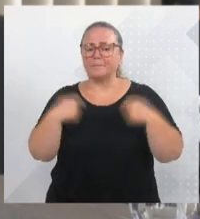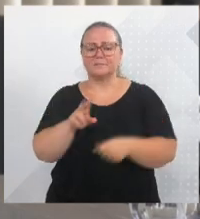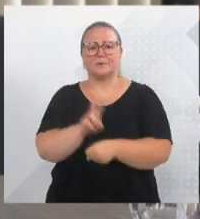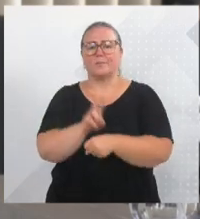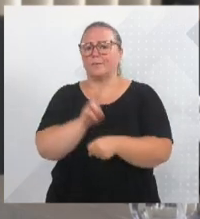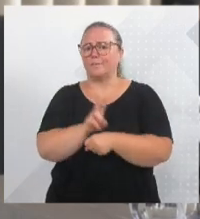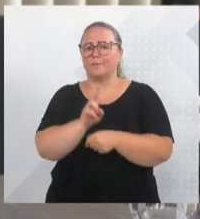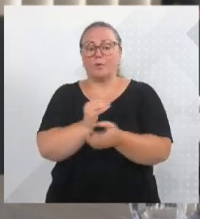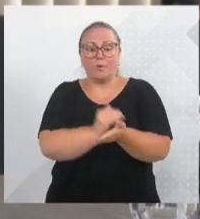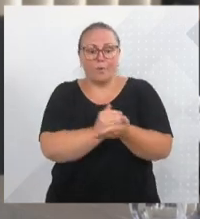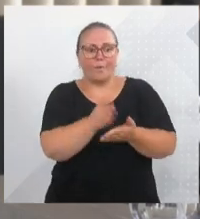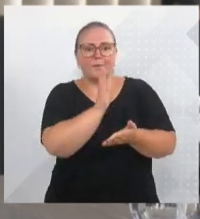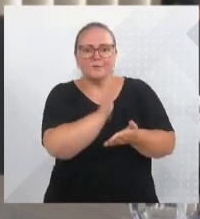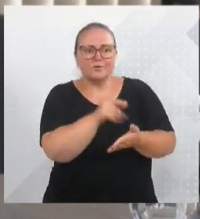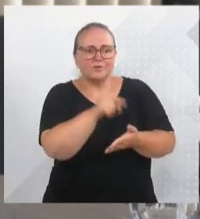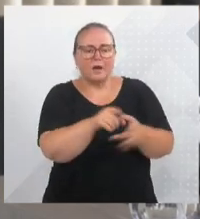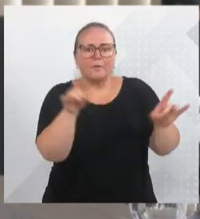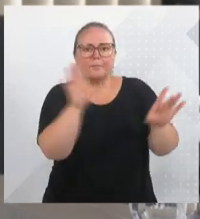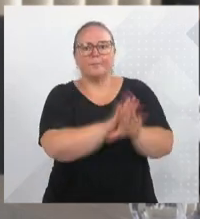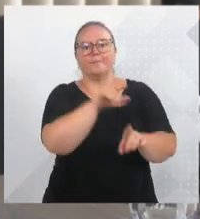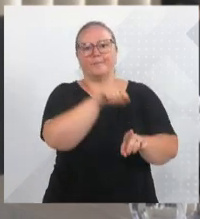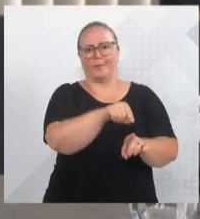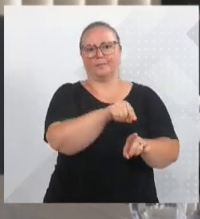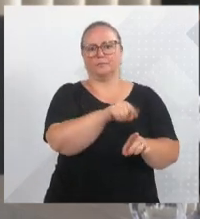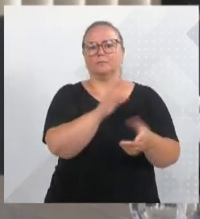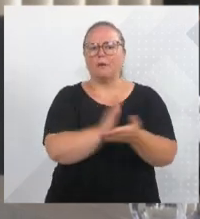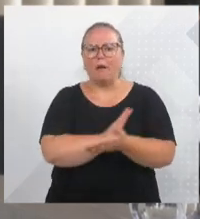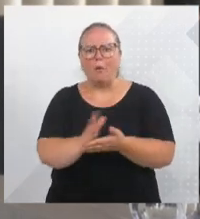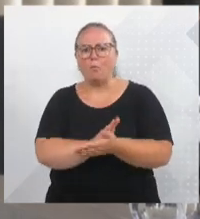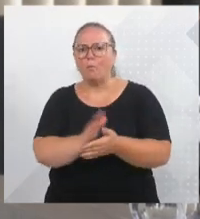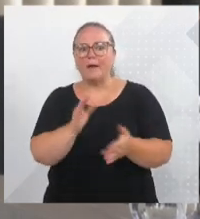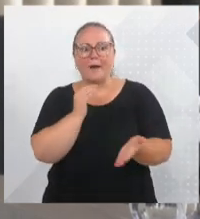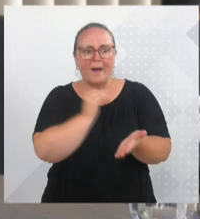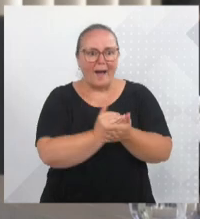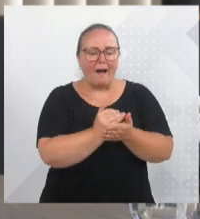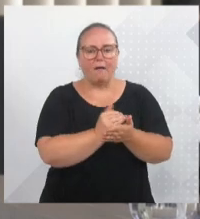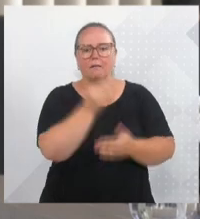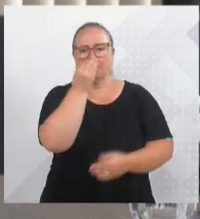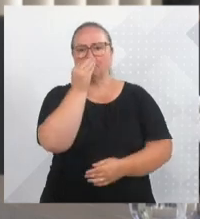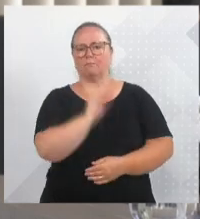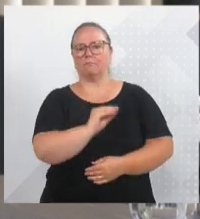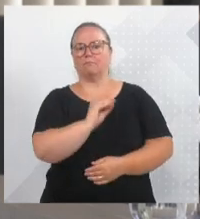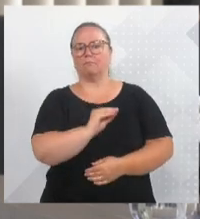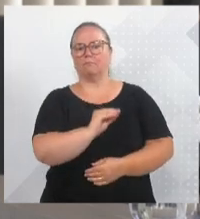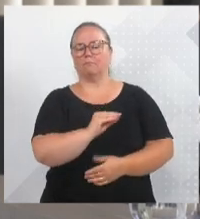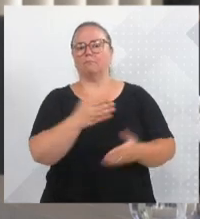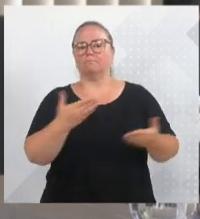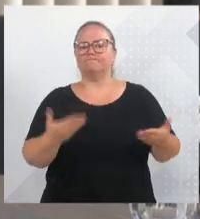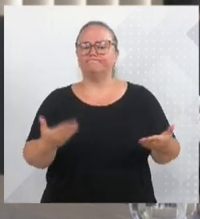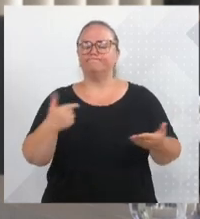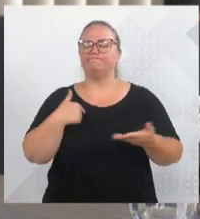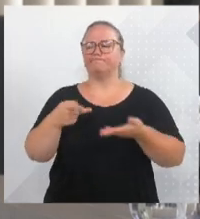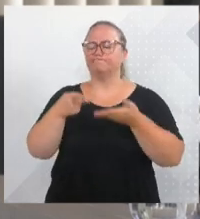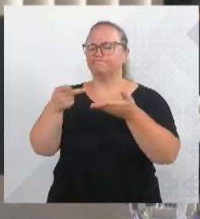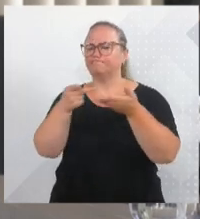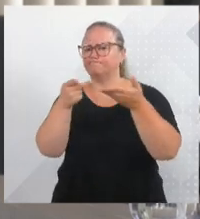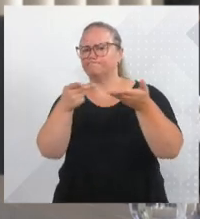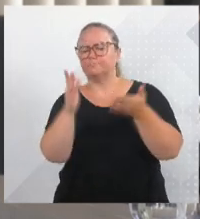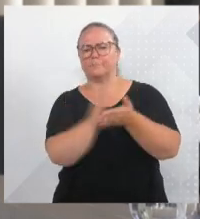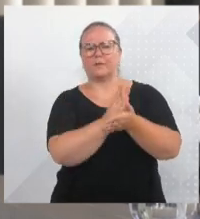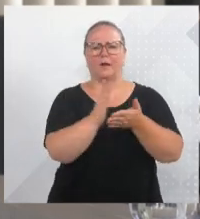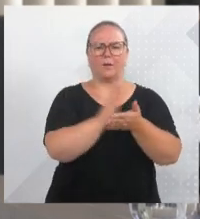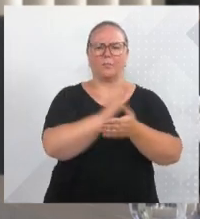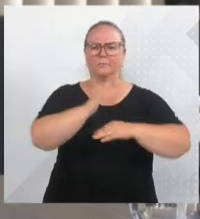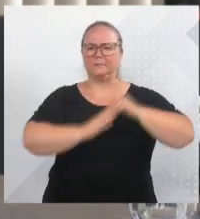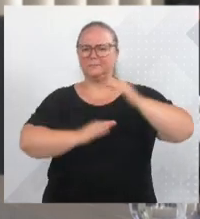já foram iniciadas, muitas delas seguem abandonadas, não faz sentido, no meu ponto de vista. Fiz algumas visitas a diversas obras ao longo da